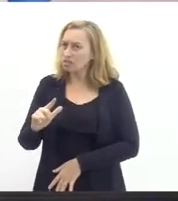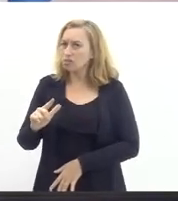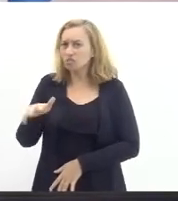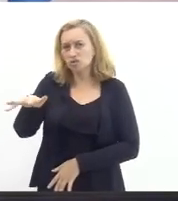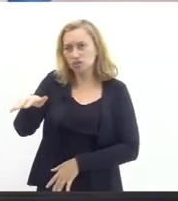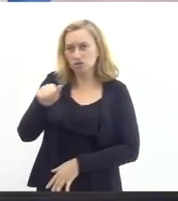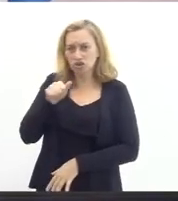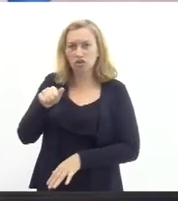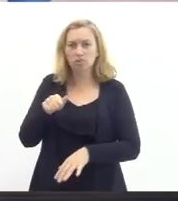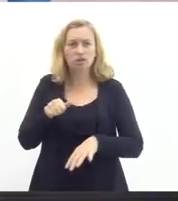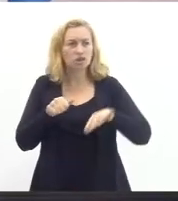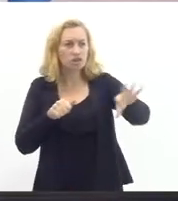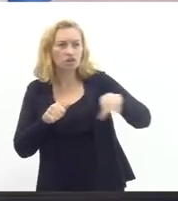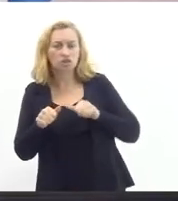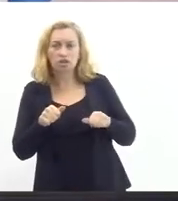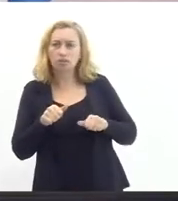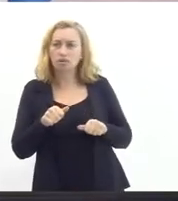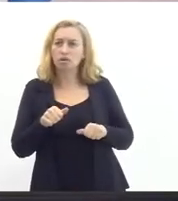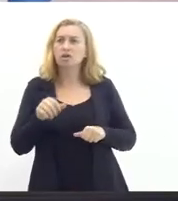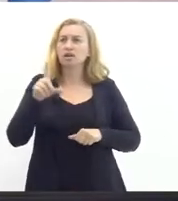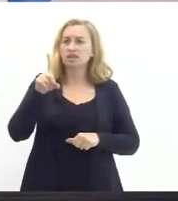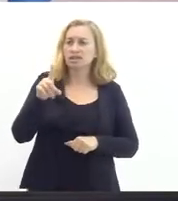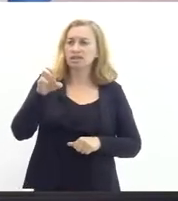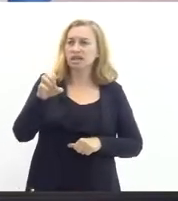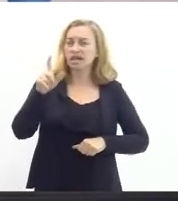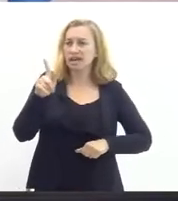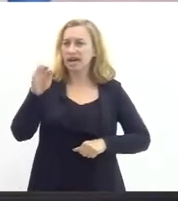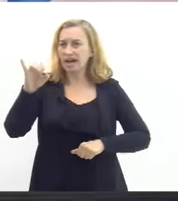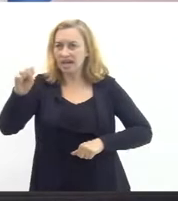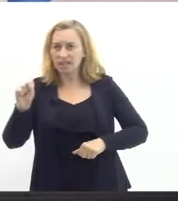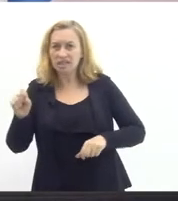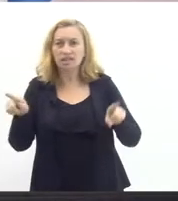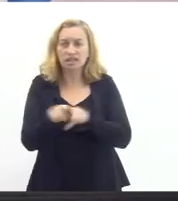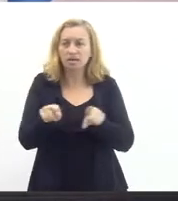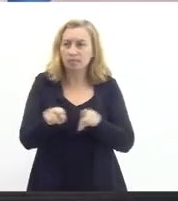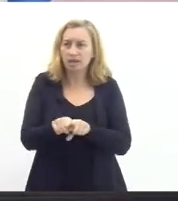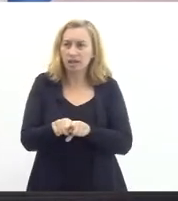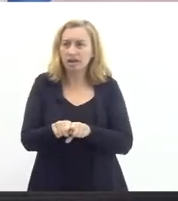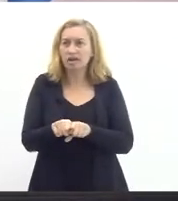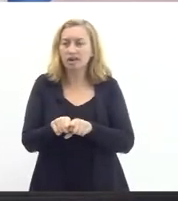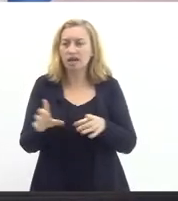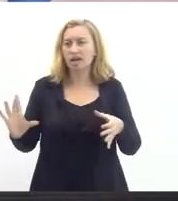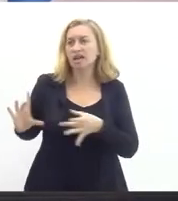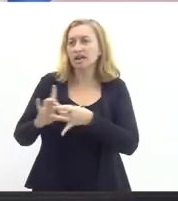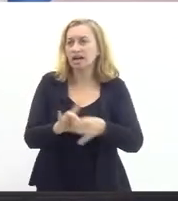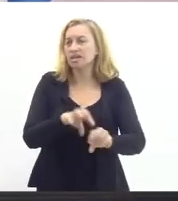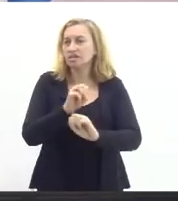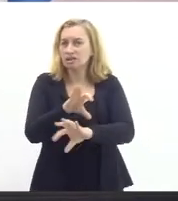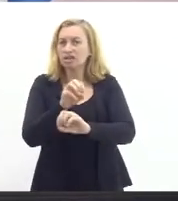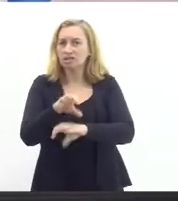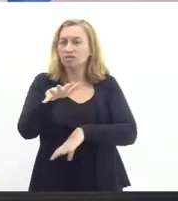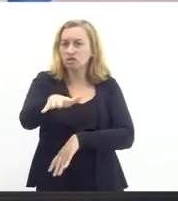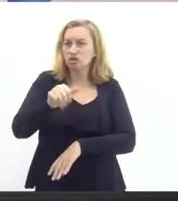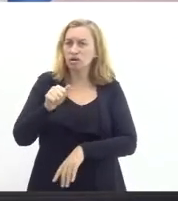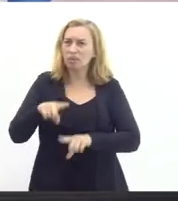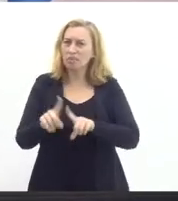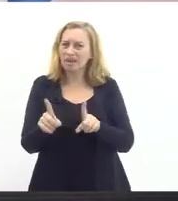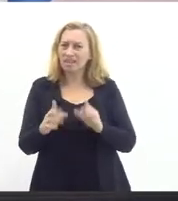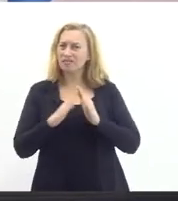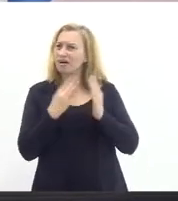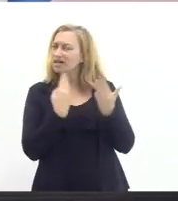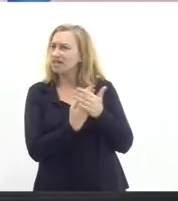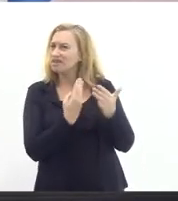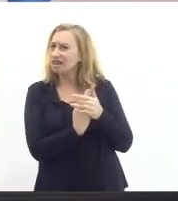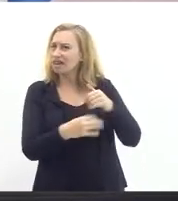o DGASE que também é vinculado à Educação convoque que a FAETEC e a SEDUC tenham mais dificuldades de convocar.